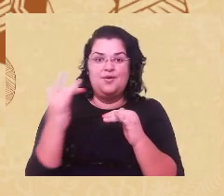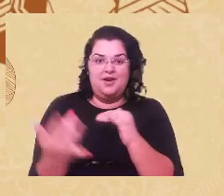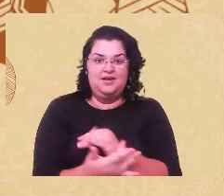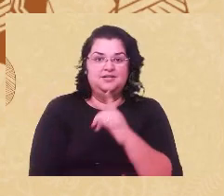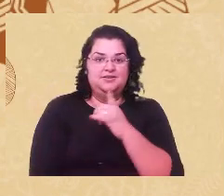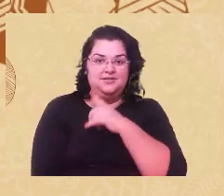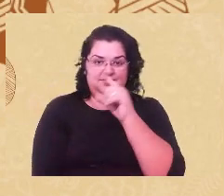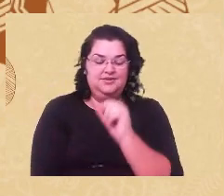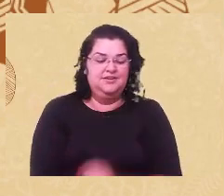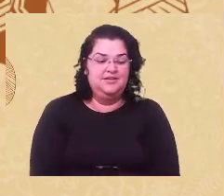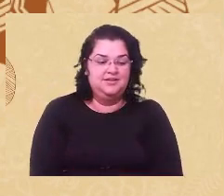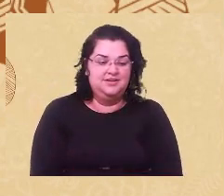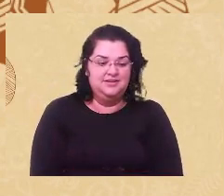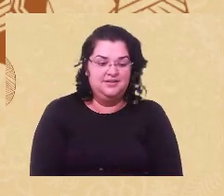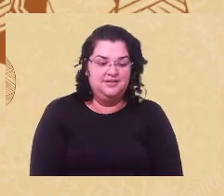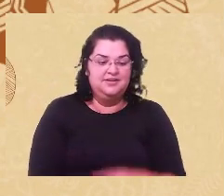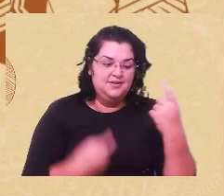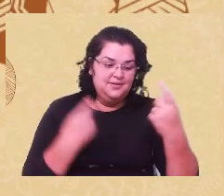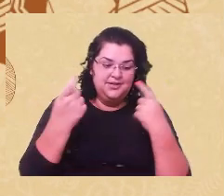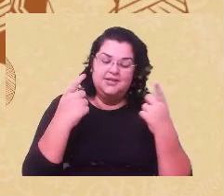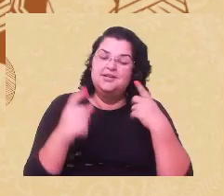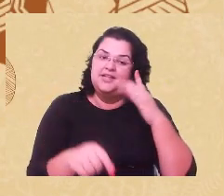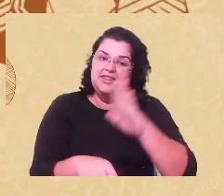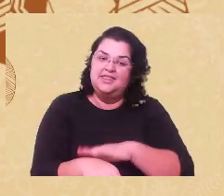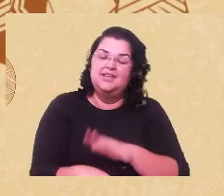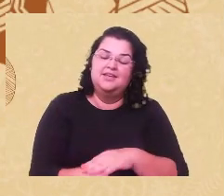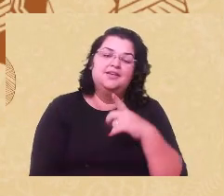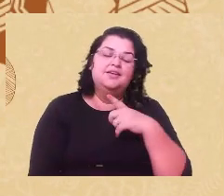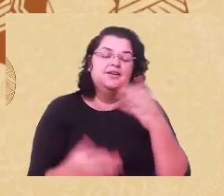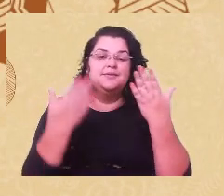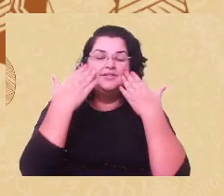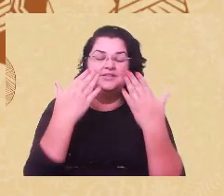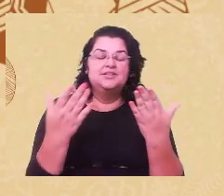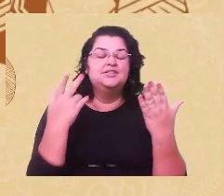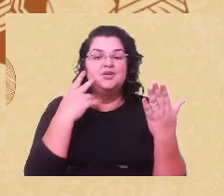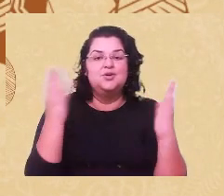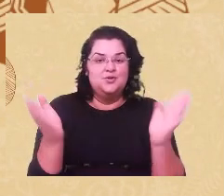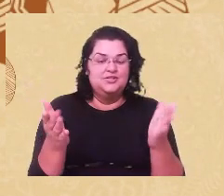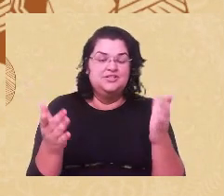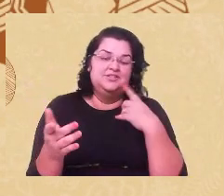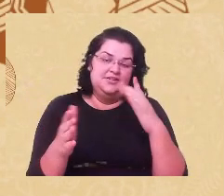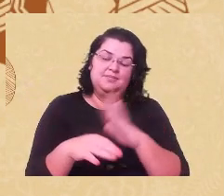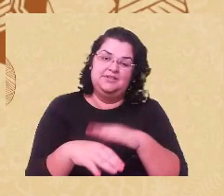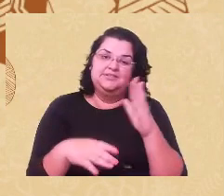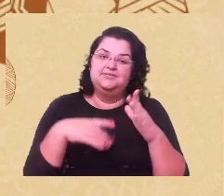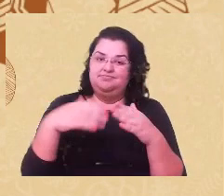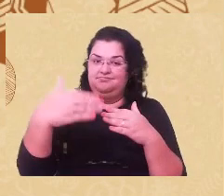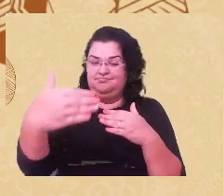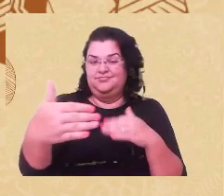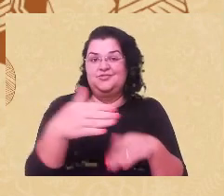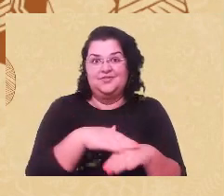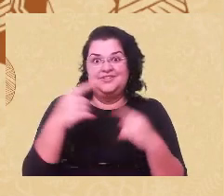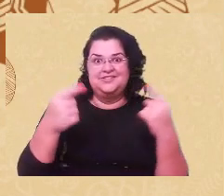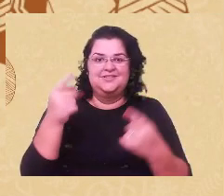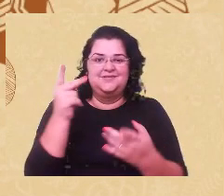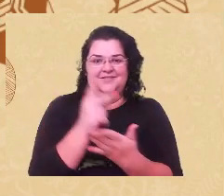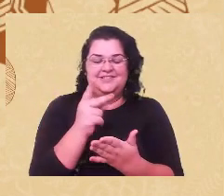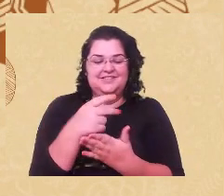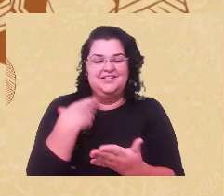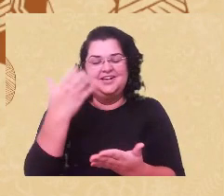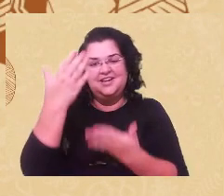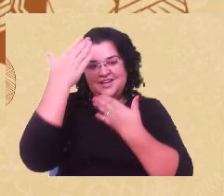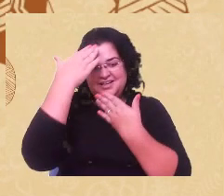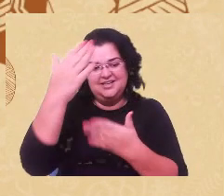ficar preocupada com o tempo, então fiz uma apresentação hoje, mas, enfim, vamos conversando e quero agradecer também a